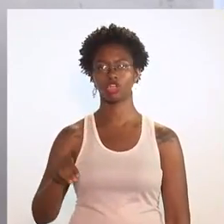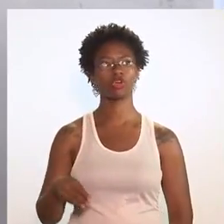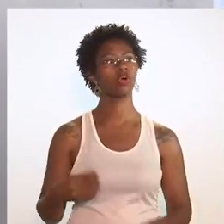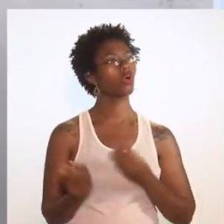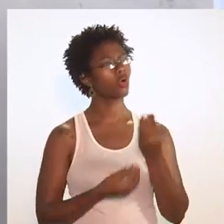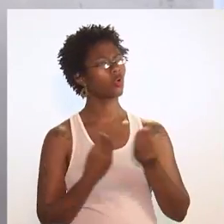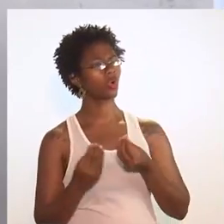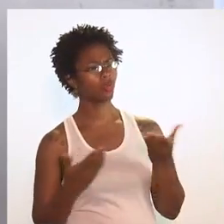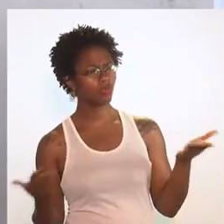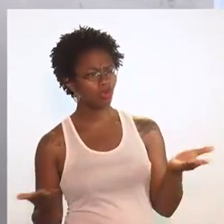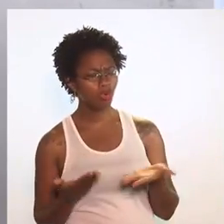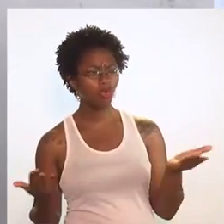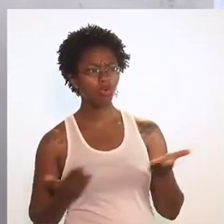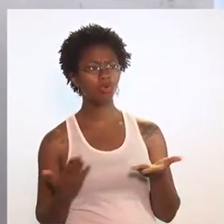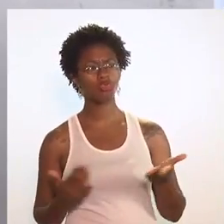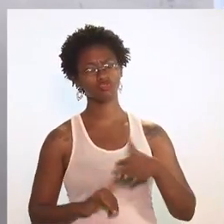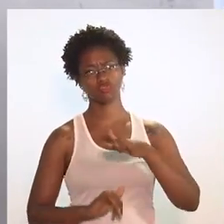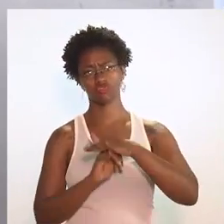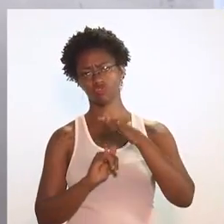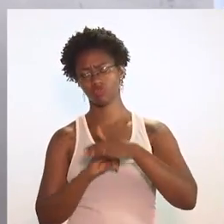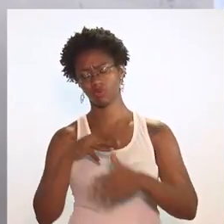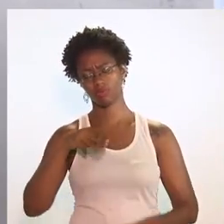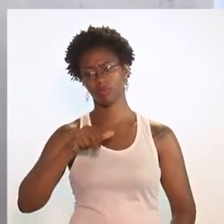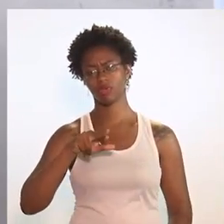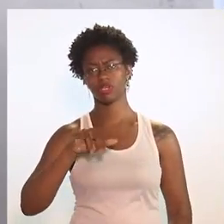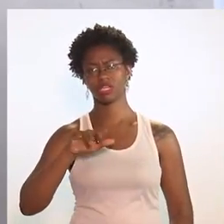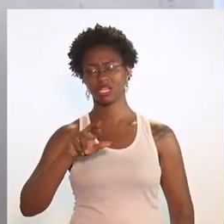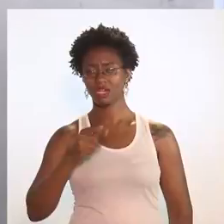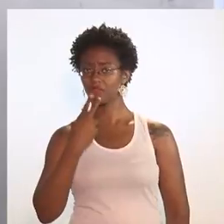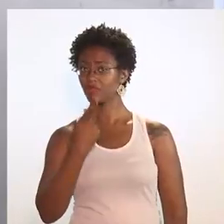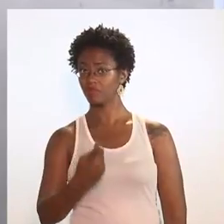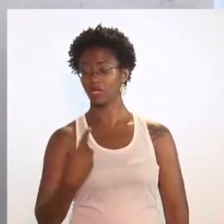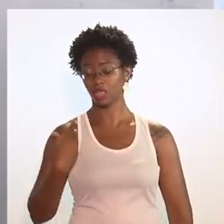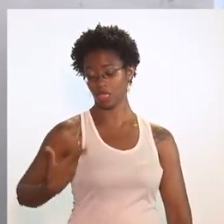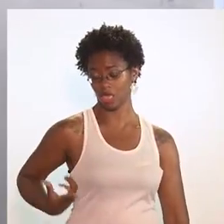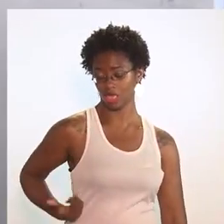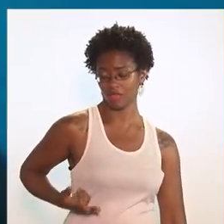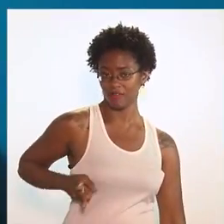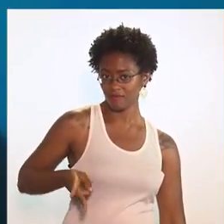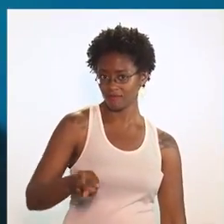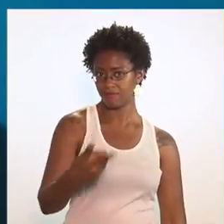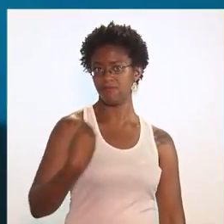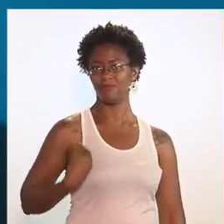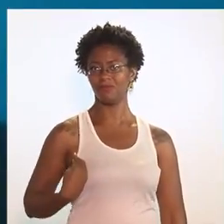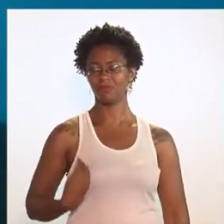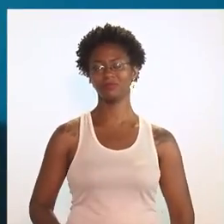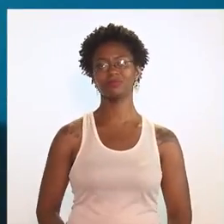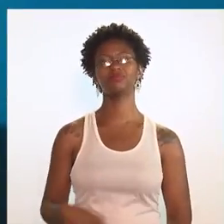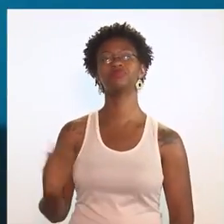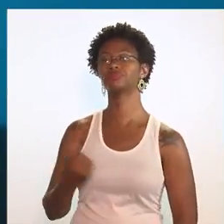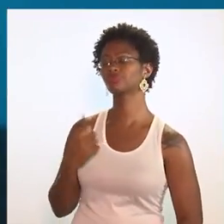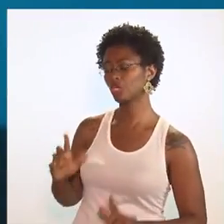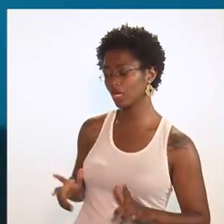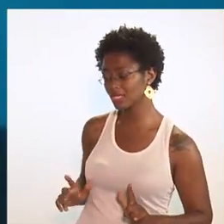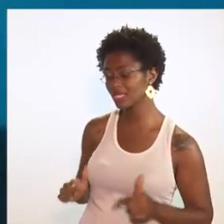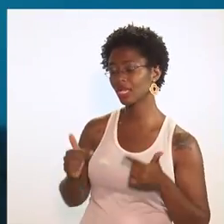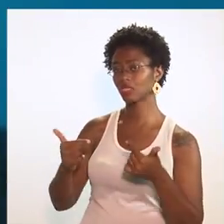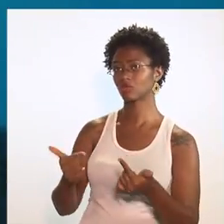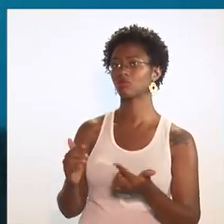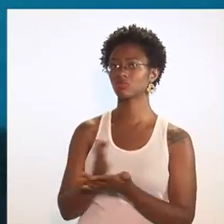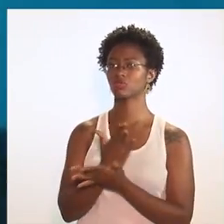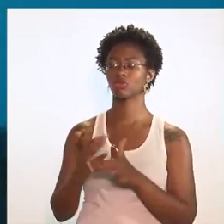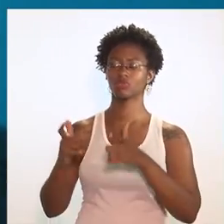Instituto Mongeral Aegon tem em relação a essa questão da longevidade? Bom, a gente atua em algumas frentes